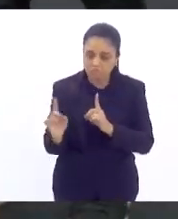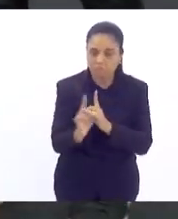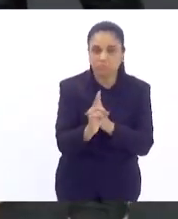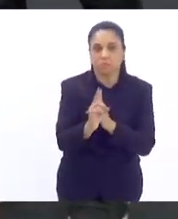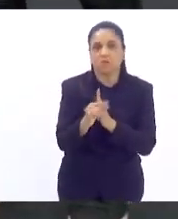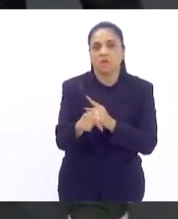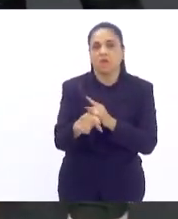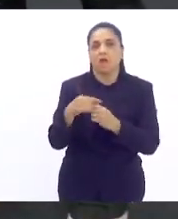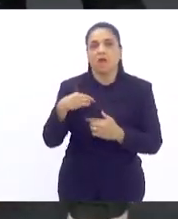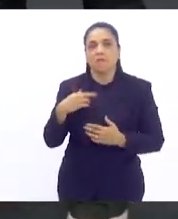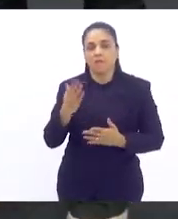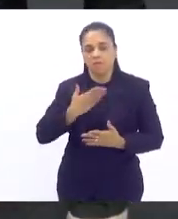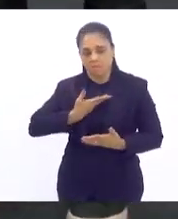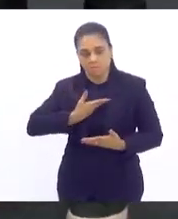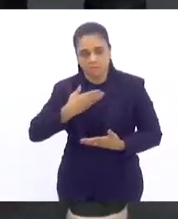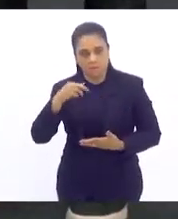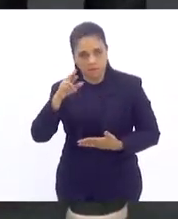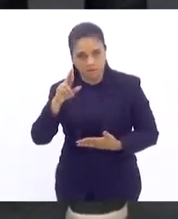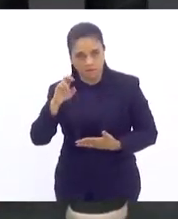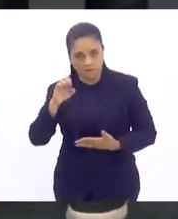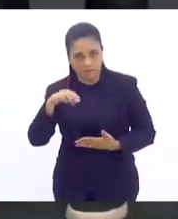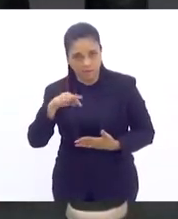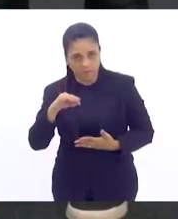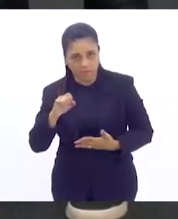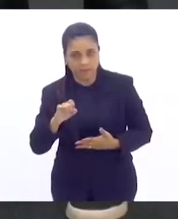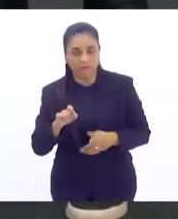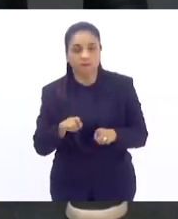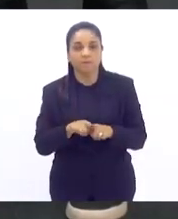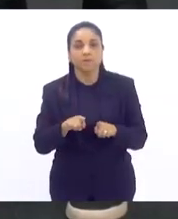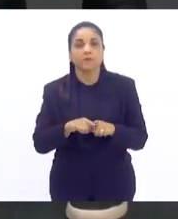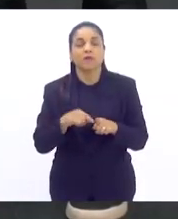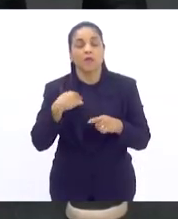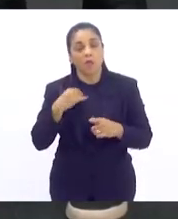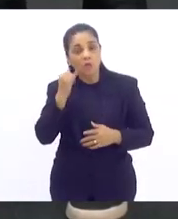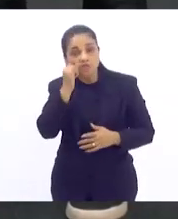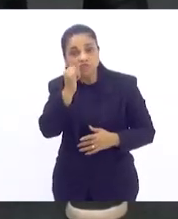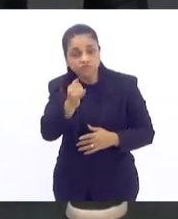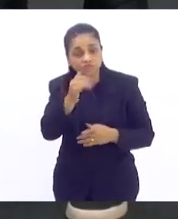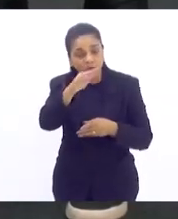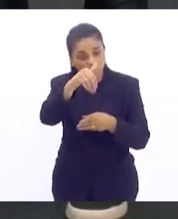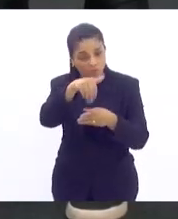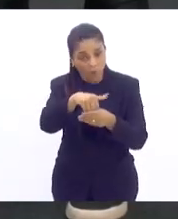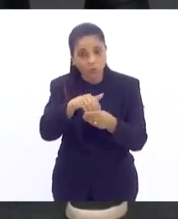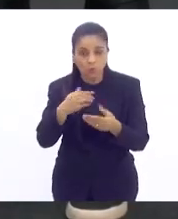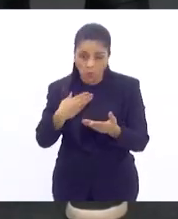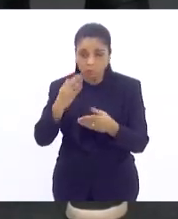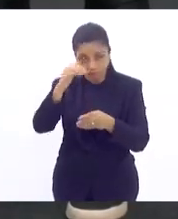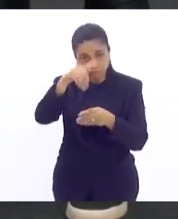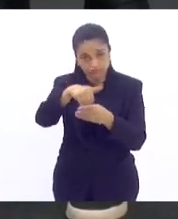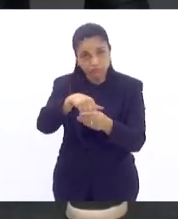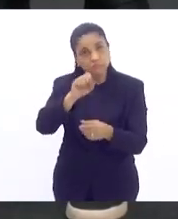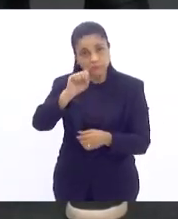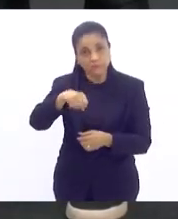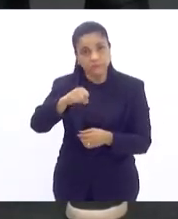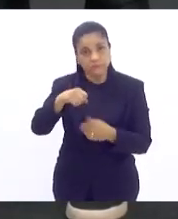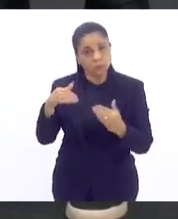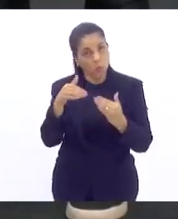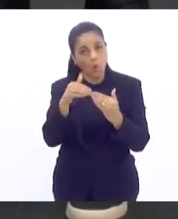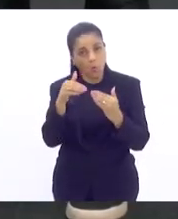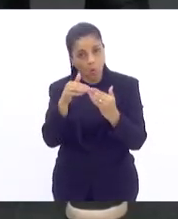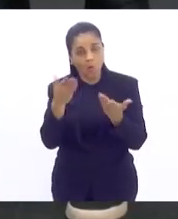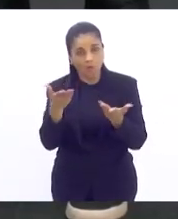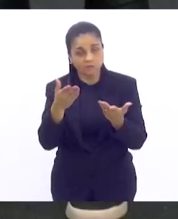Renata, e eu fiz questão, devia aqui declarar o meu voto, que eu votei favorável à indicação